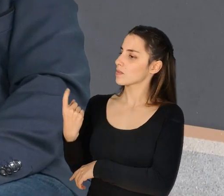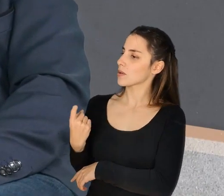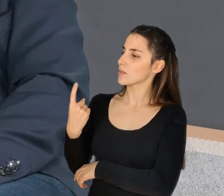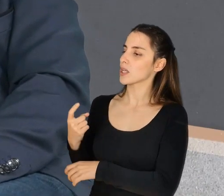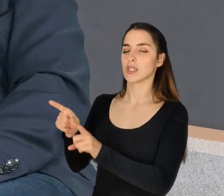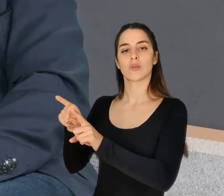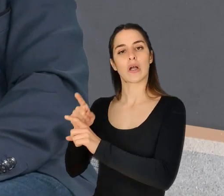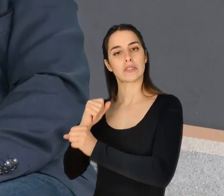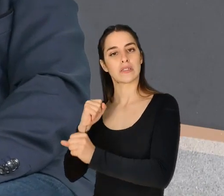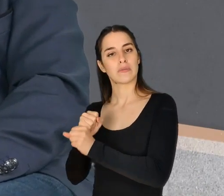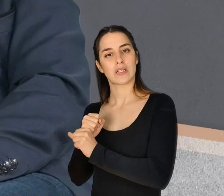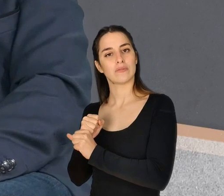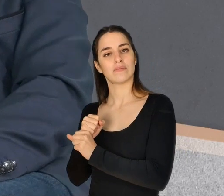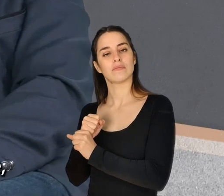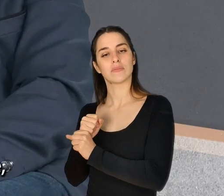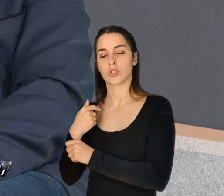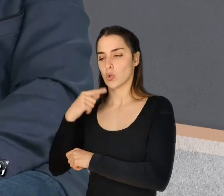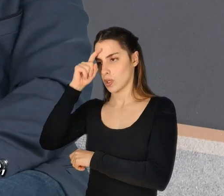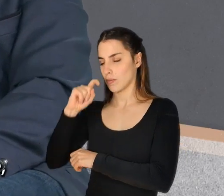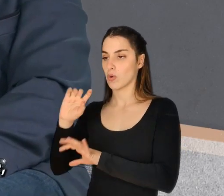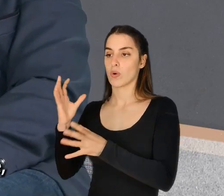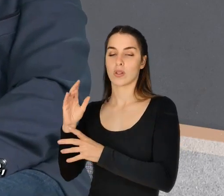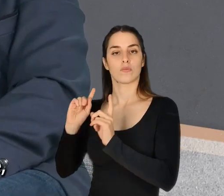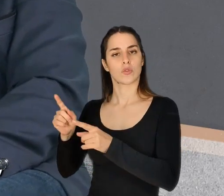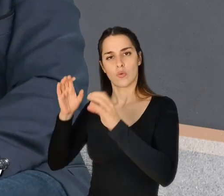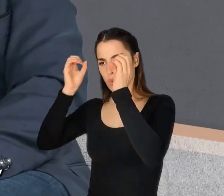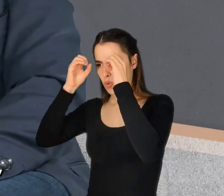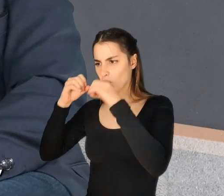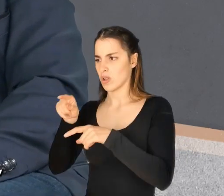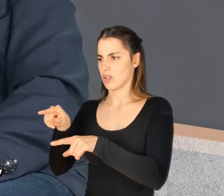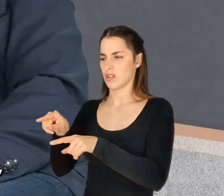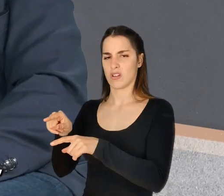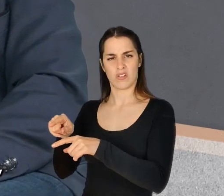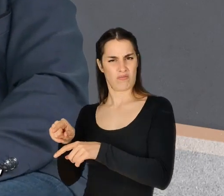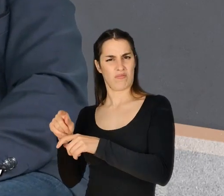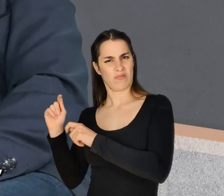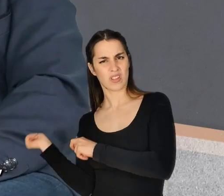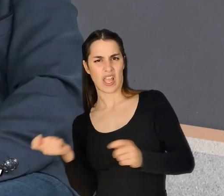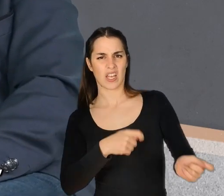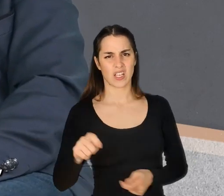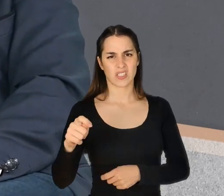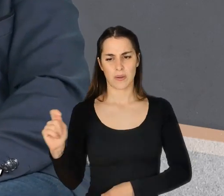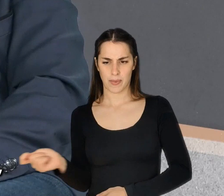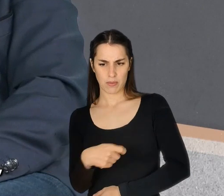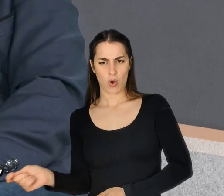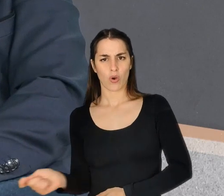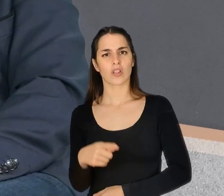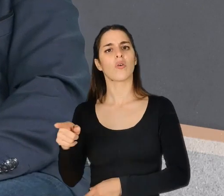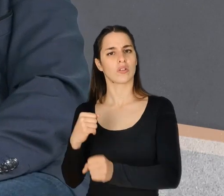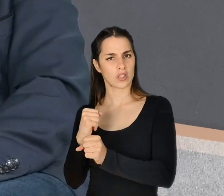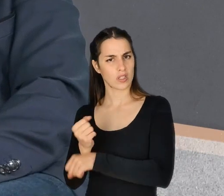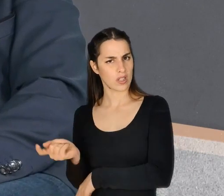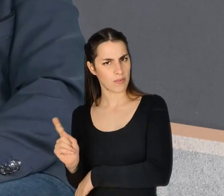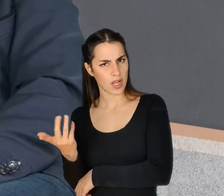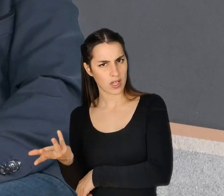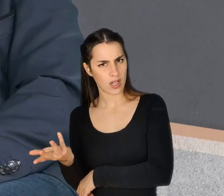falta ou pouco volume de trabalho? Um bocado nós... Eu lembro que quando apareceram essas coisas da Google, a malta olhava e dizia, mas o quê? Corte ténis e ping-pong e não sei o Também esta